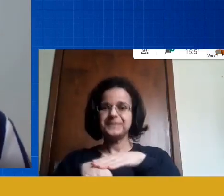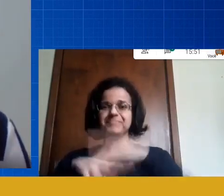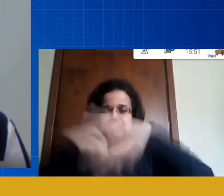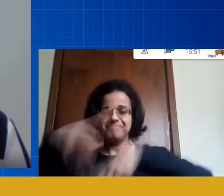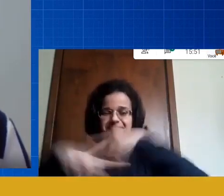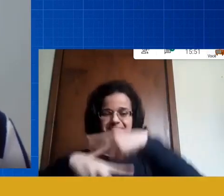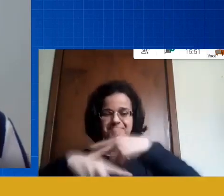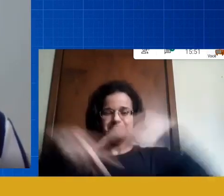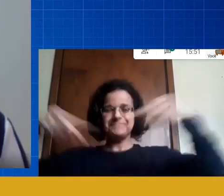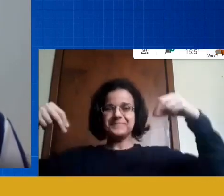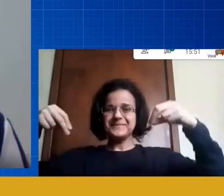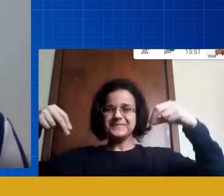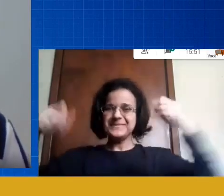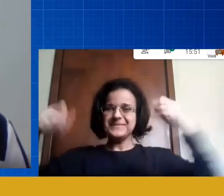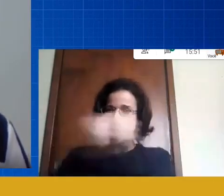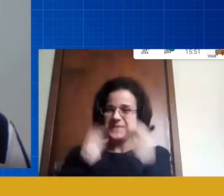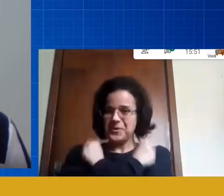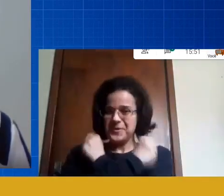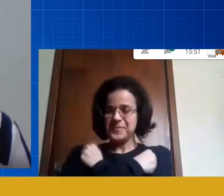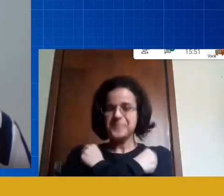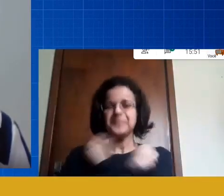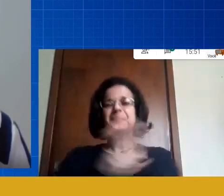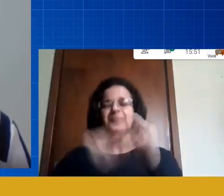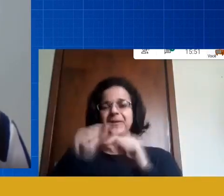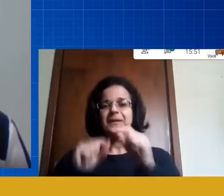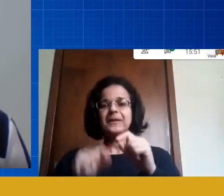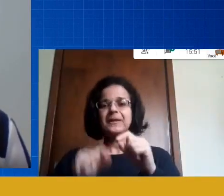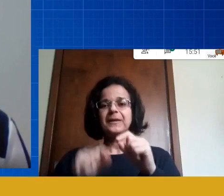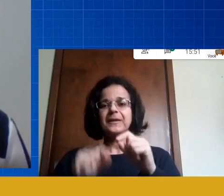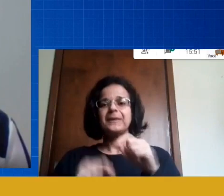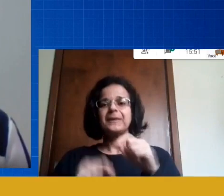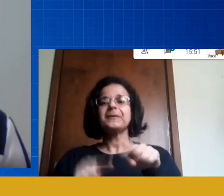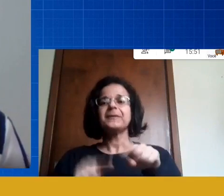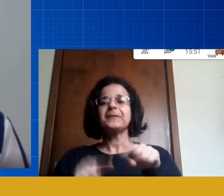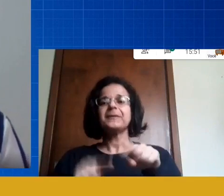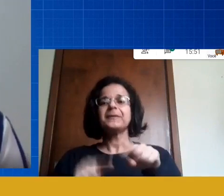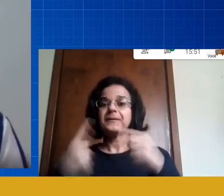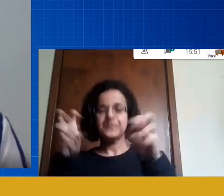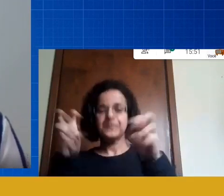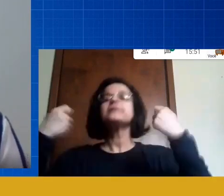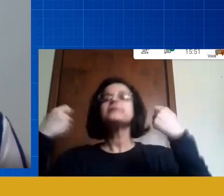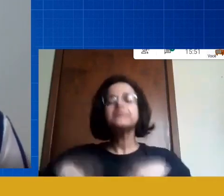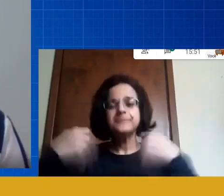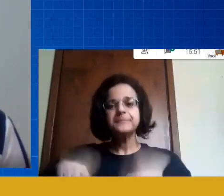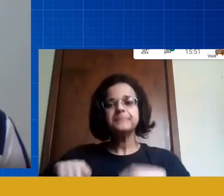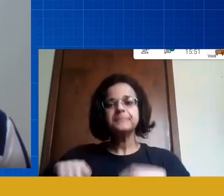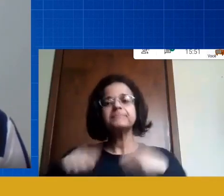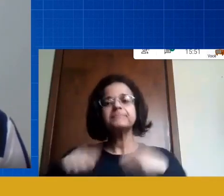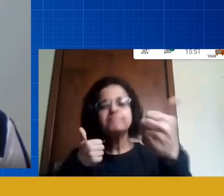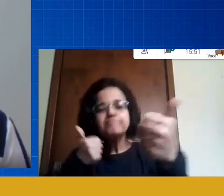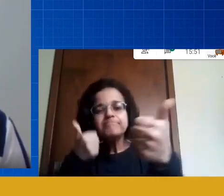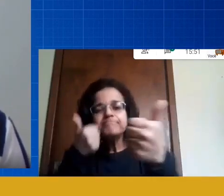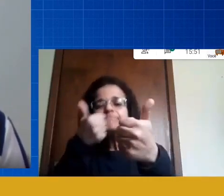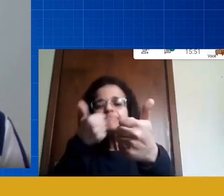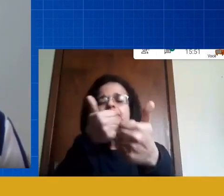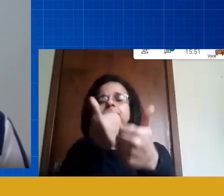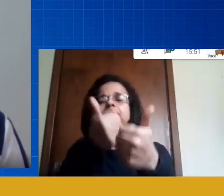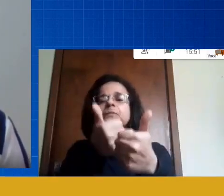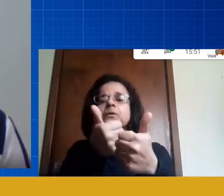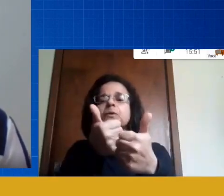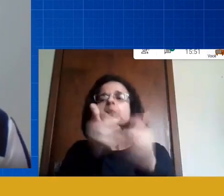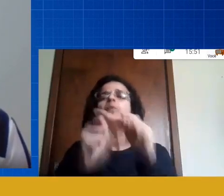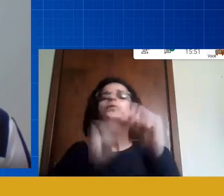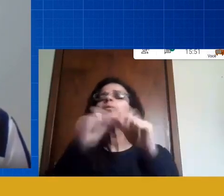dá aquele abraço eu digo para vocês parafraseando o Paulo Freire é preciso diminuir a distância entre o que se diz e o que se